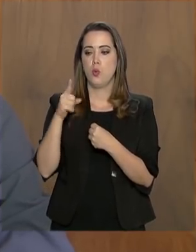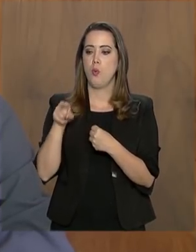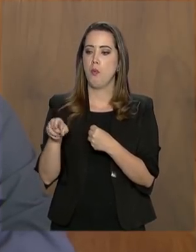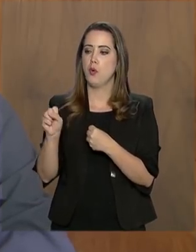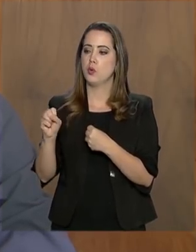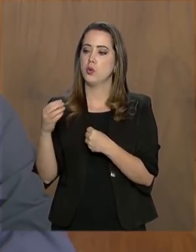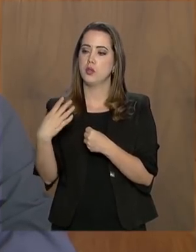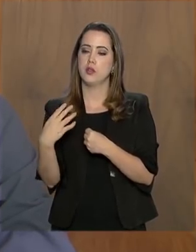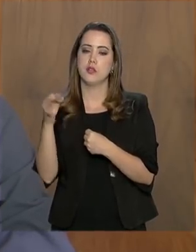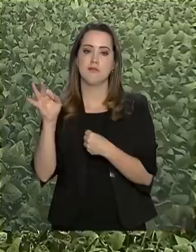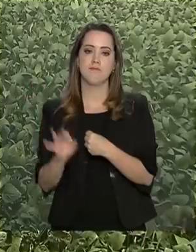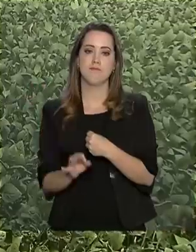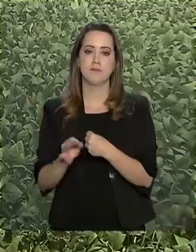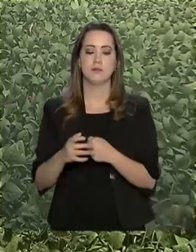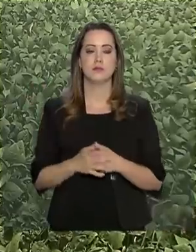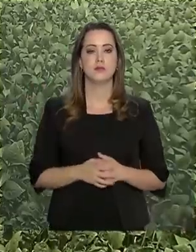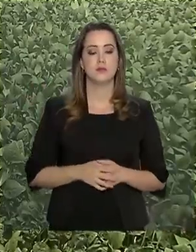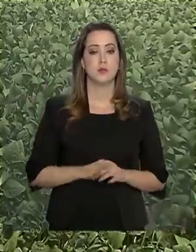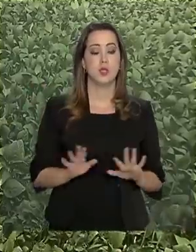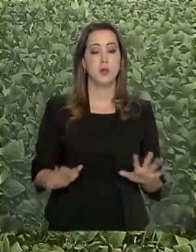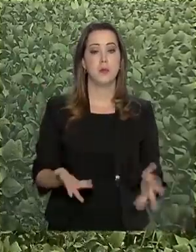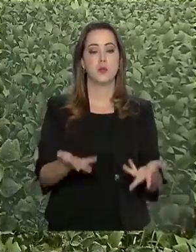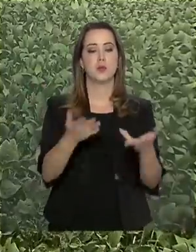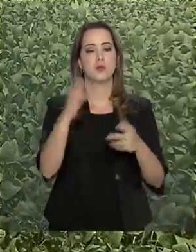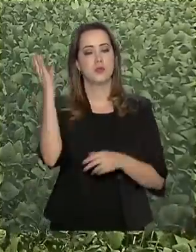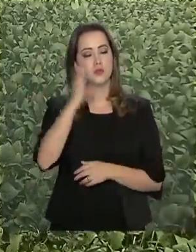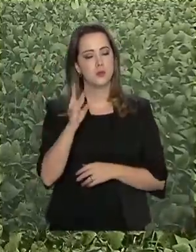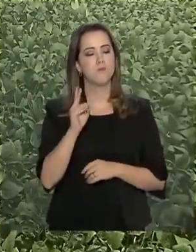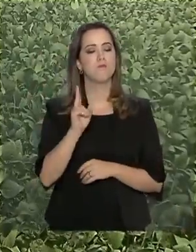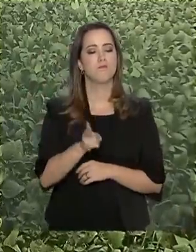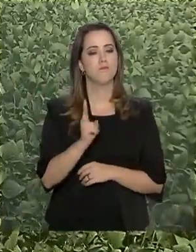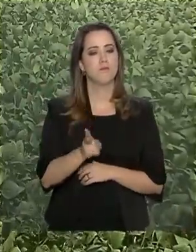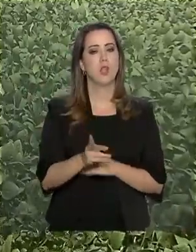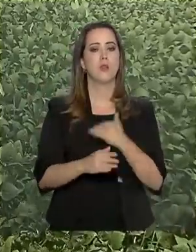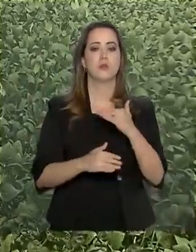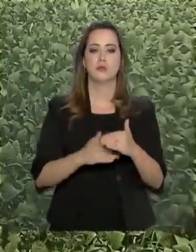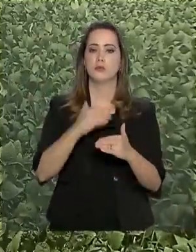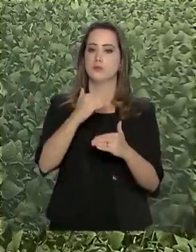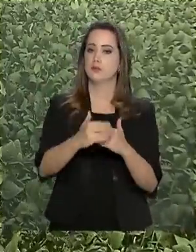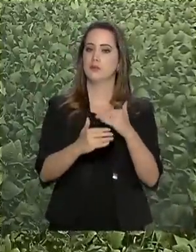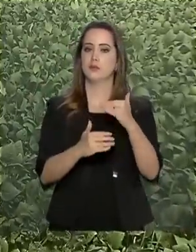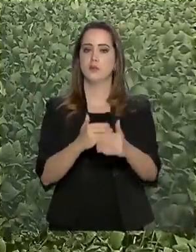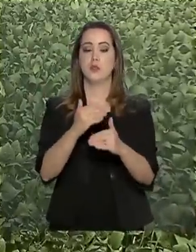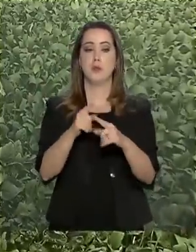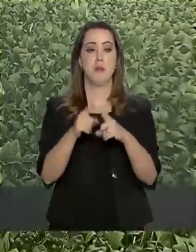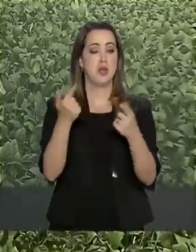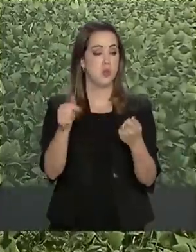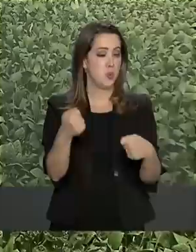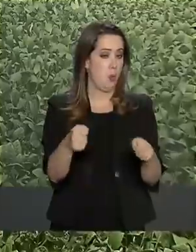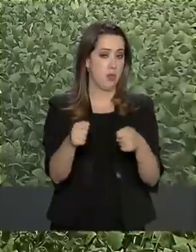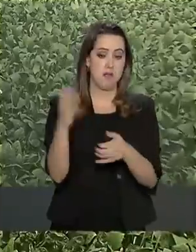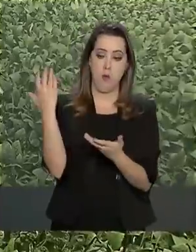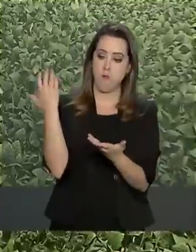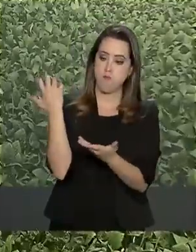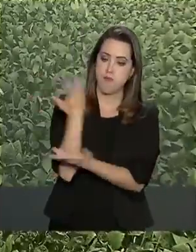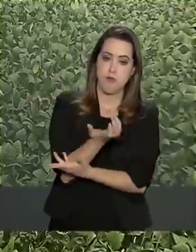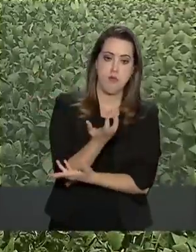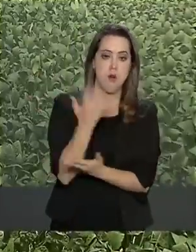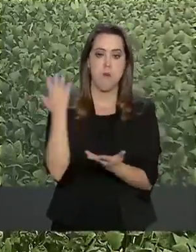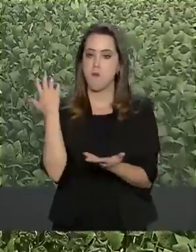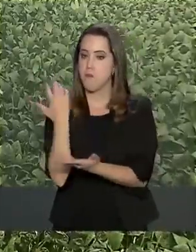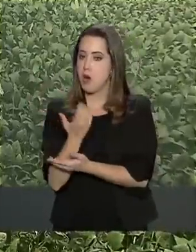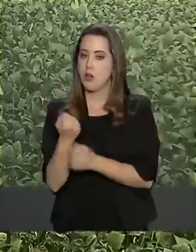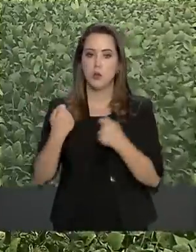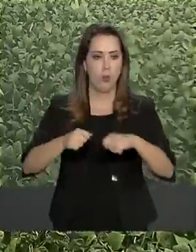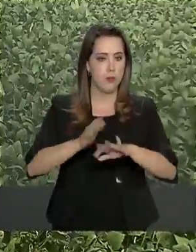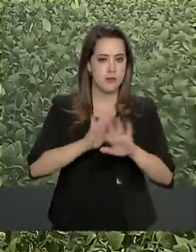,84%. A produção brasileira cresce a cada ano, isso sem aumentar o desmatamento. O uso de novas